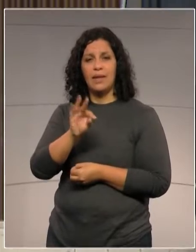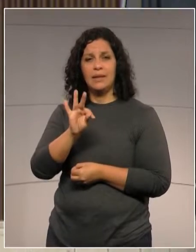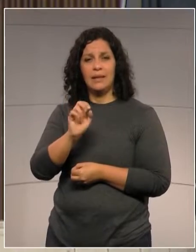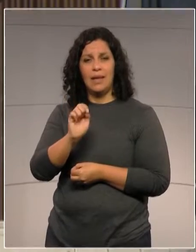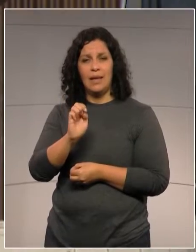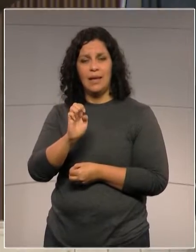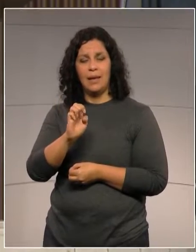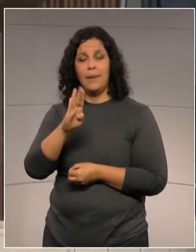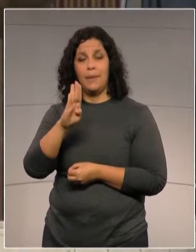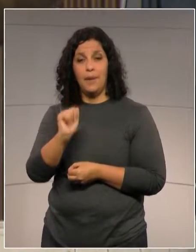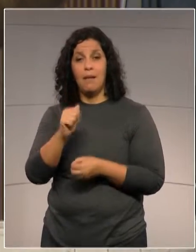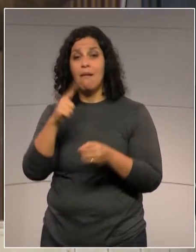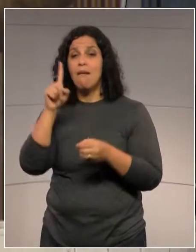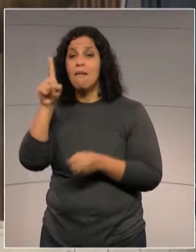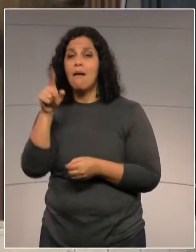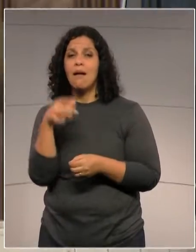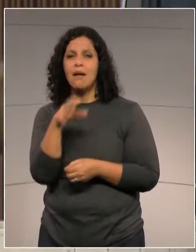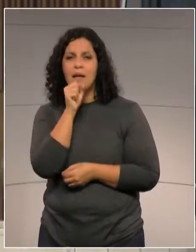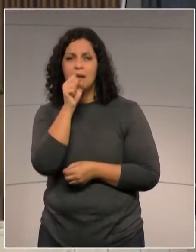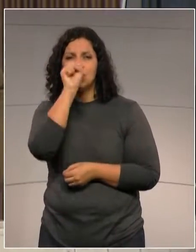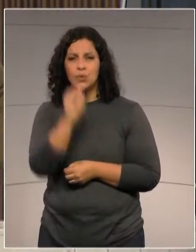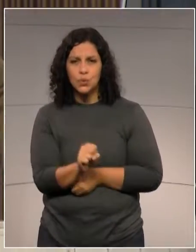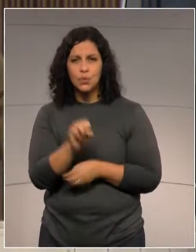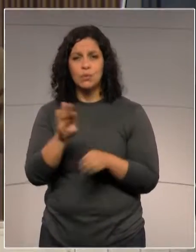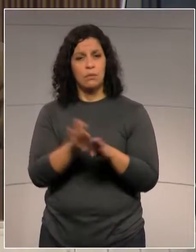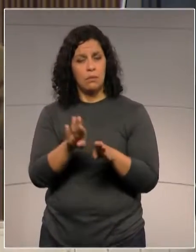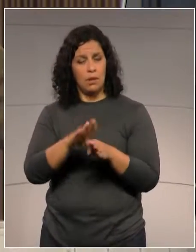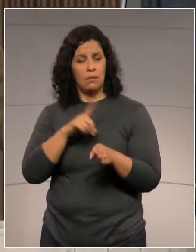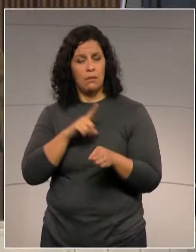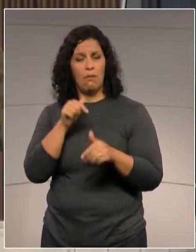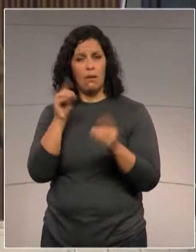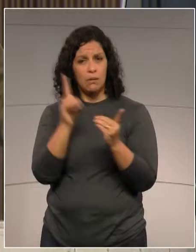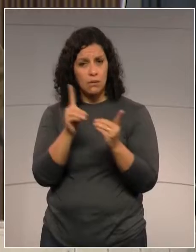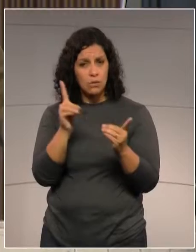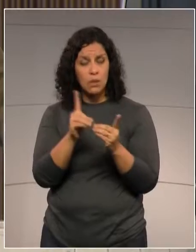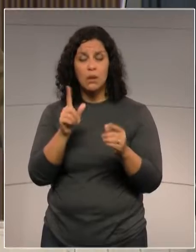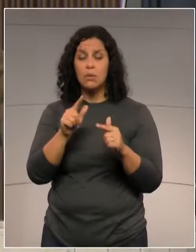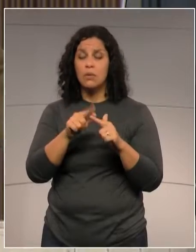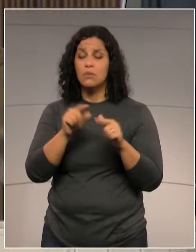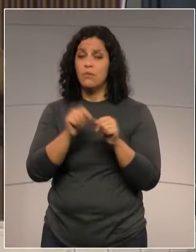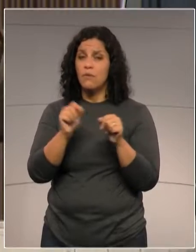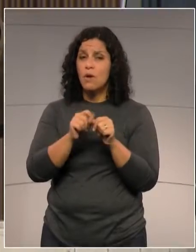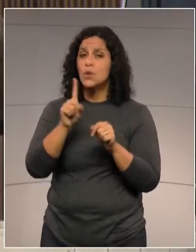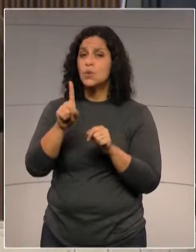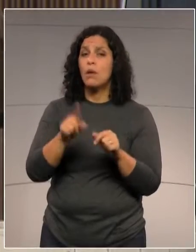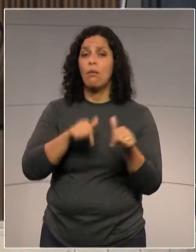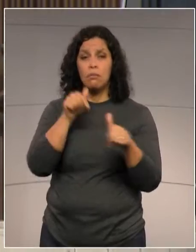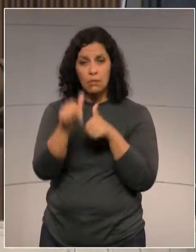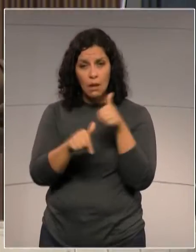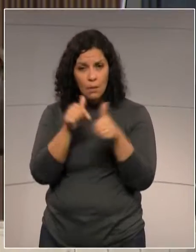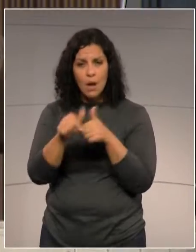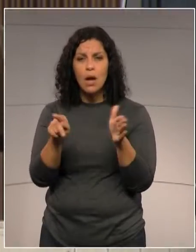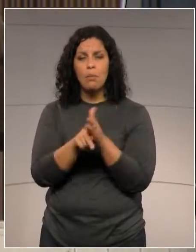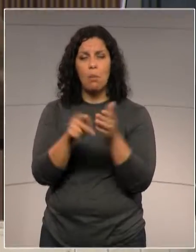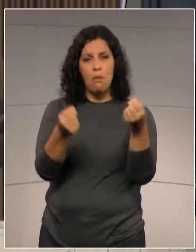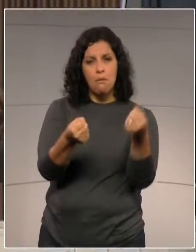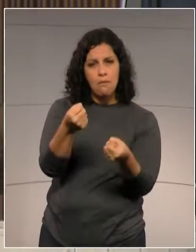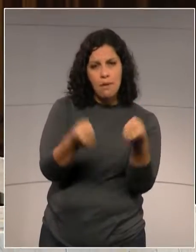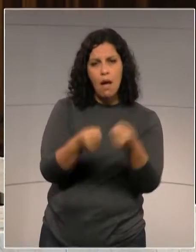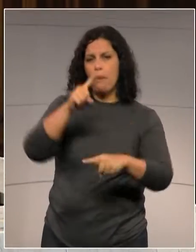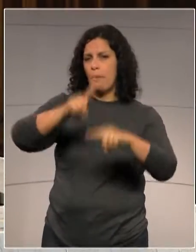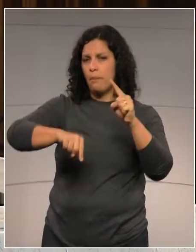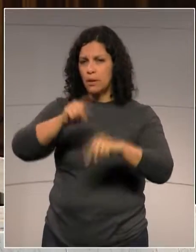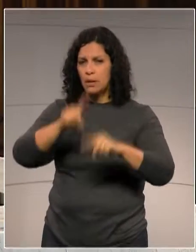o atendimento lá em Laranjeiras do Sul, e isso faz com que a demanda por veículos e por